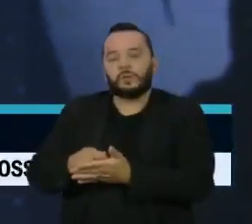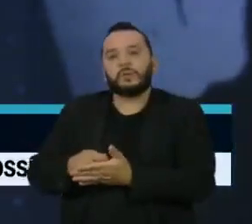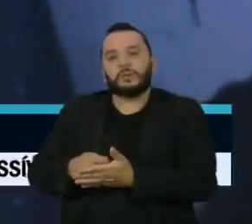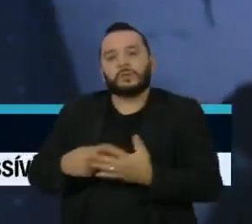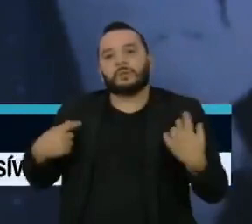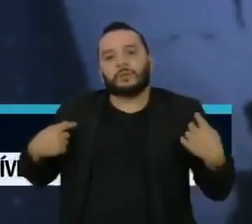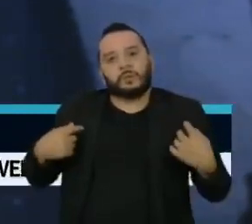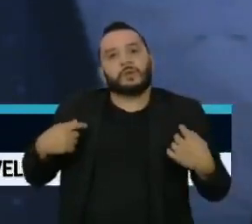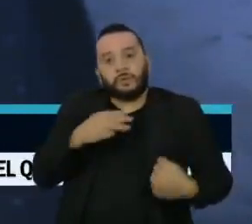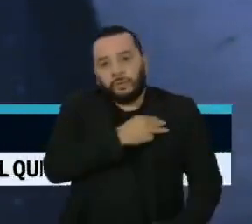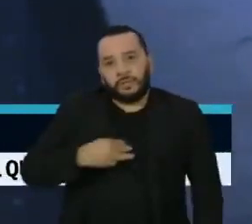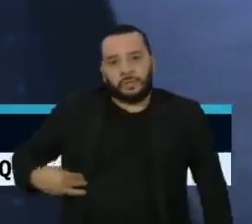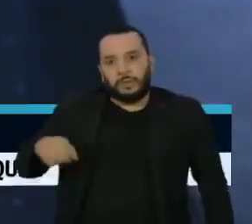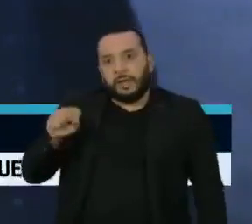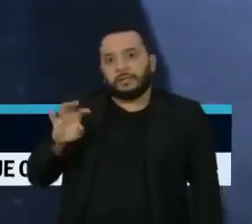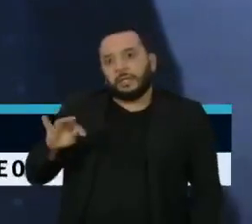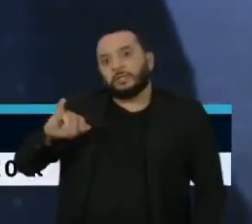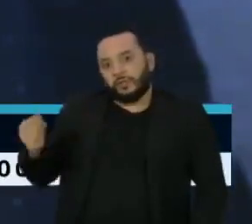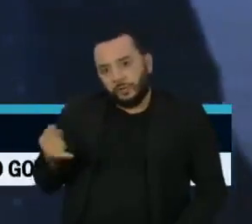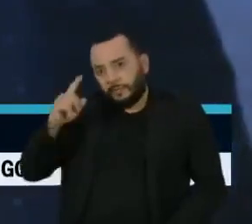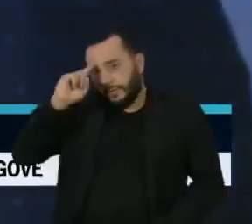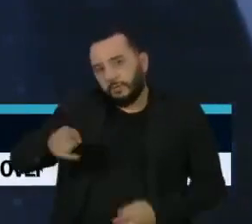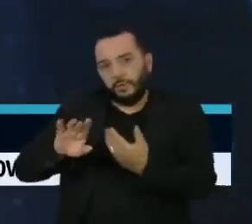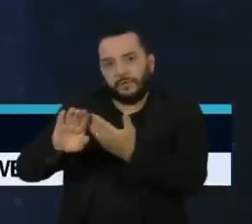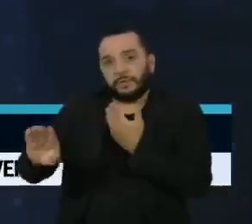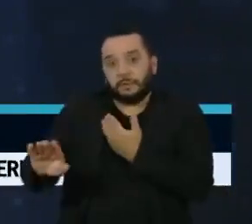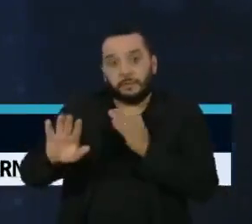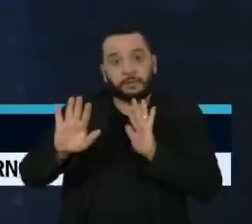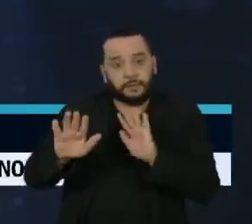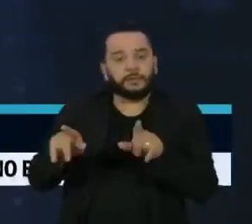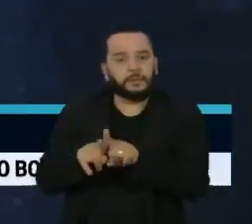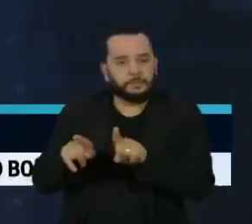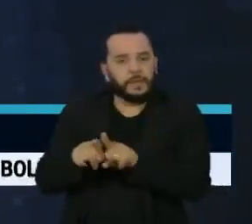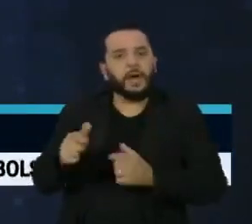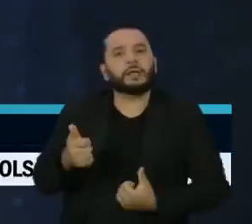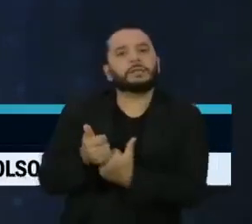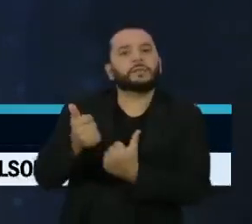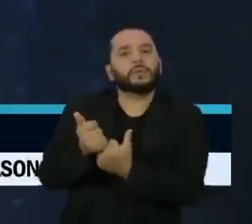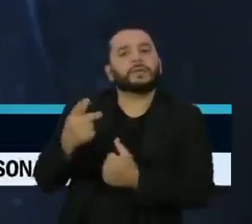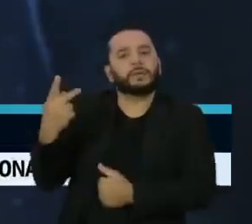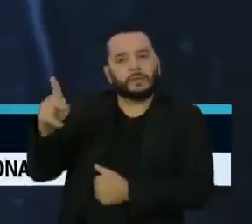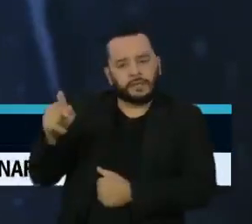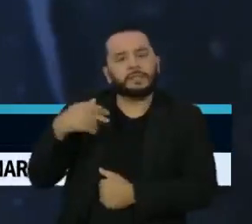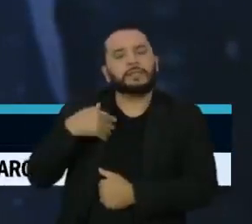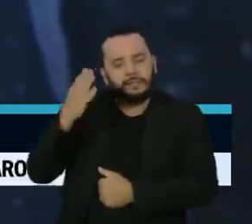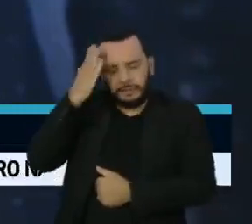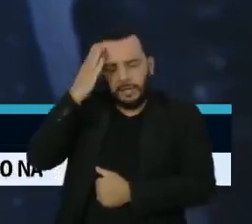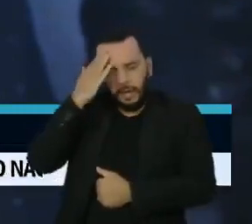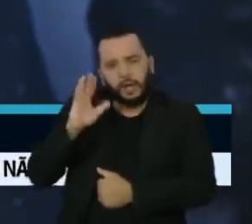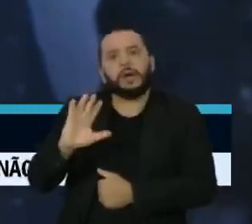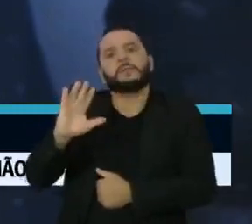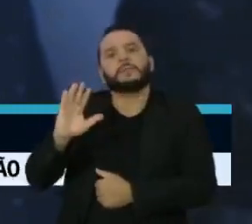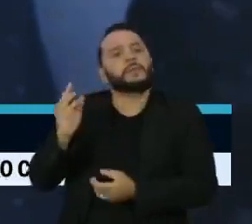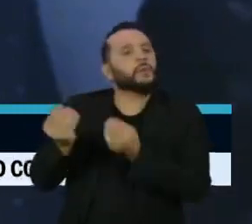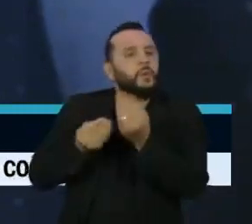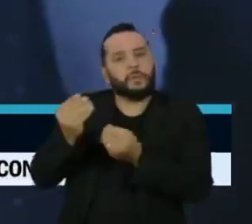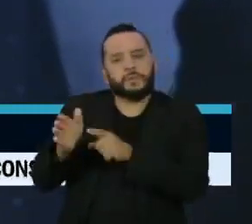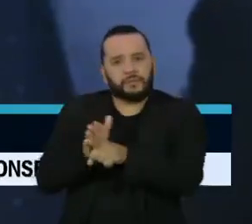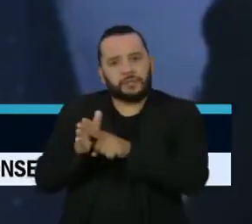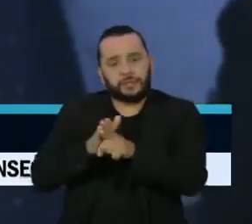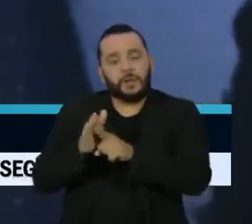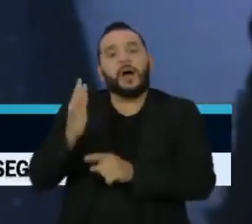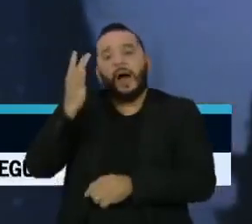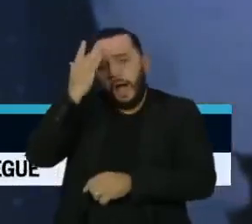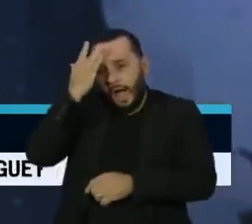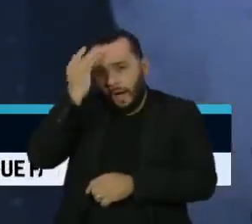que determinou o afastamento. Já a assessoria de imprensa do governo informou que tomou ciência sobre o caso, mas que vai receber a imprensa